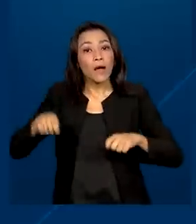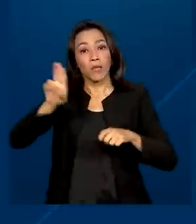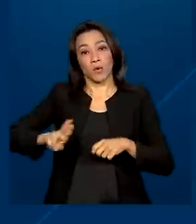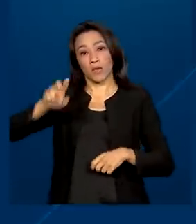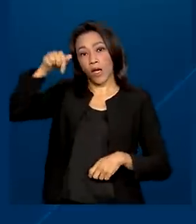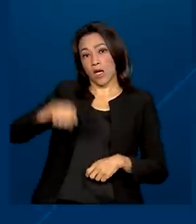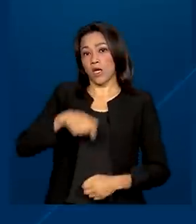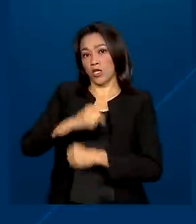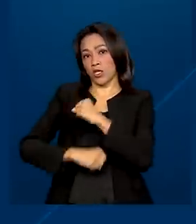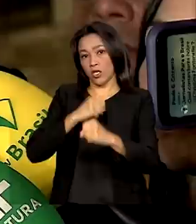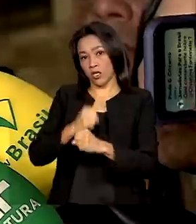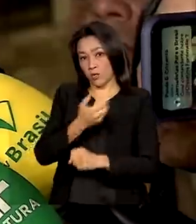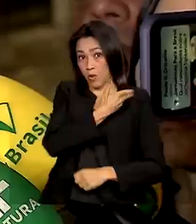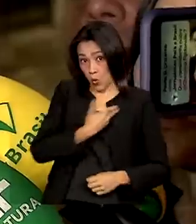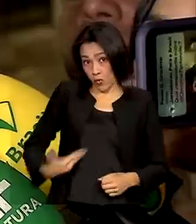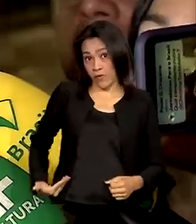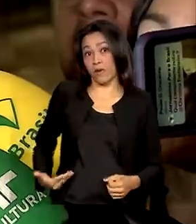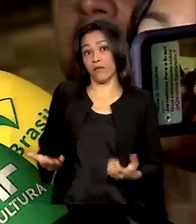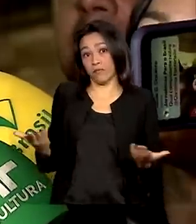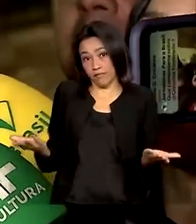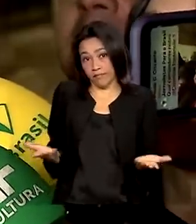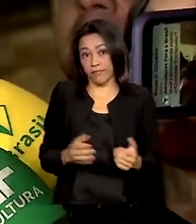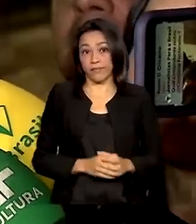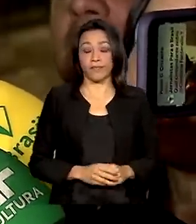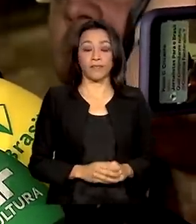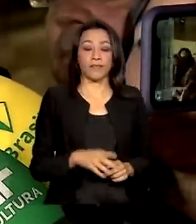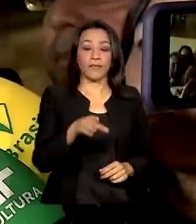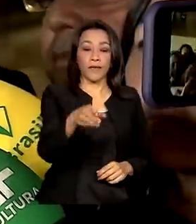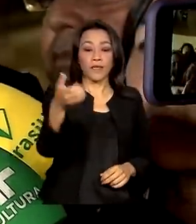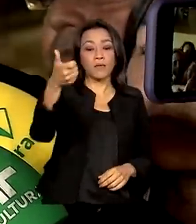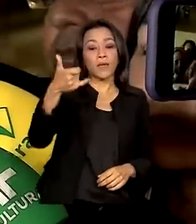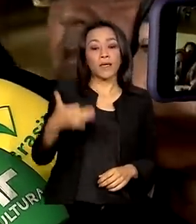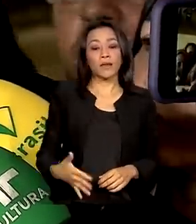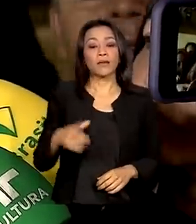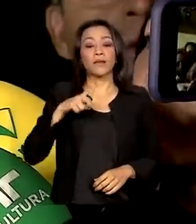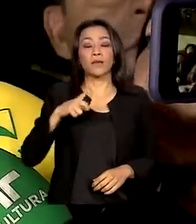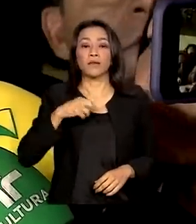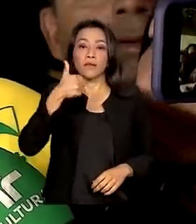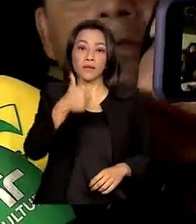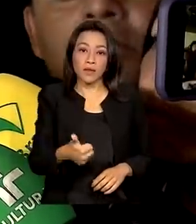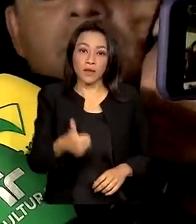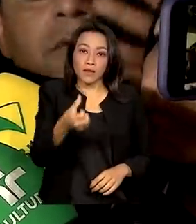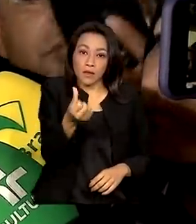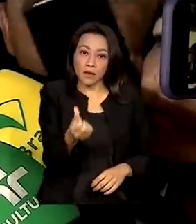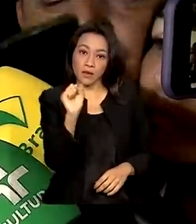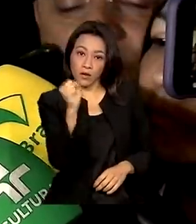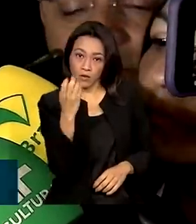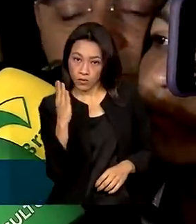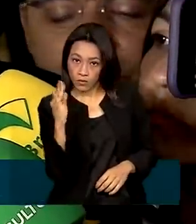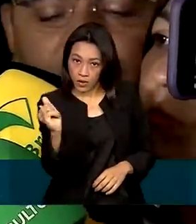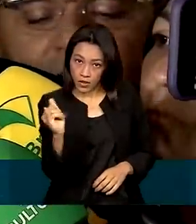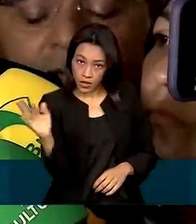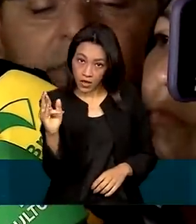ano pelo atual governo. Então nós teremos R$ 168 bilhões